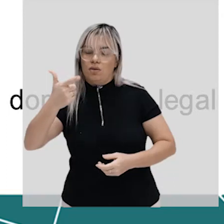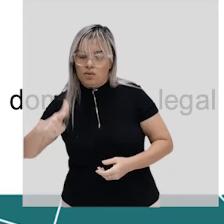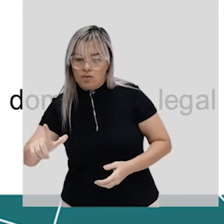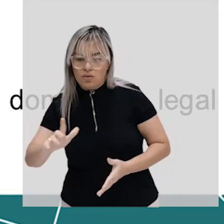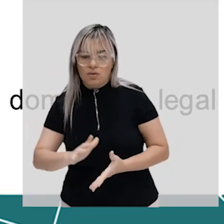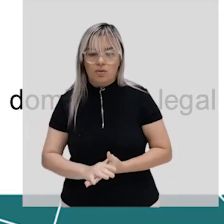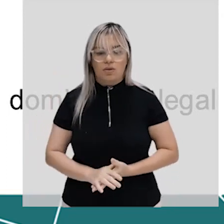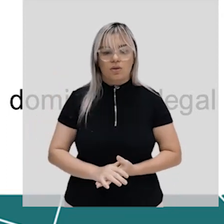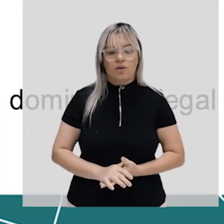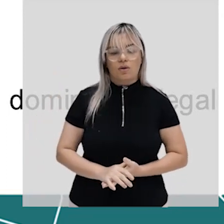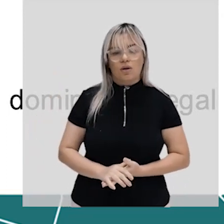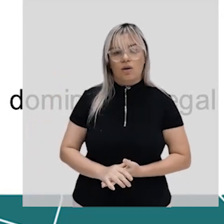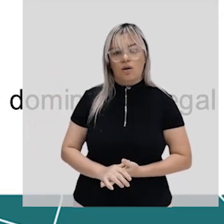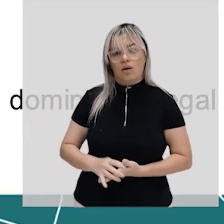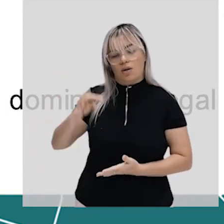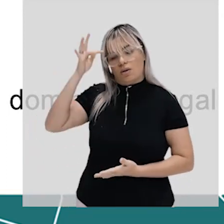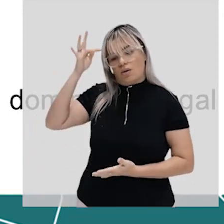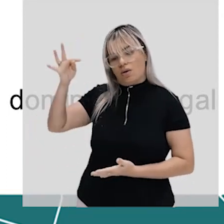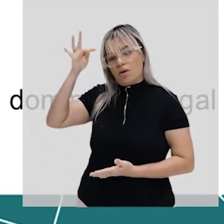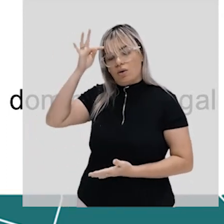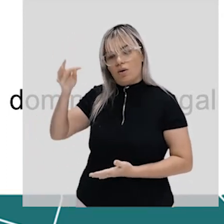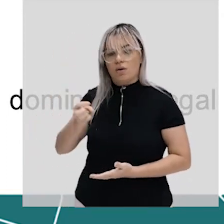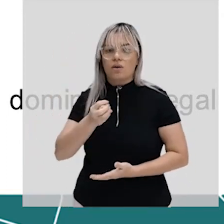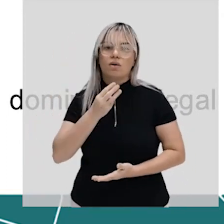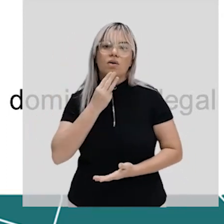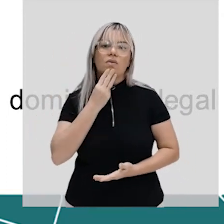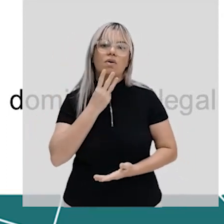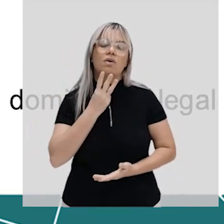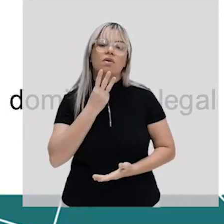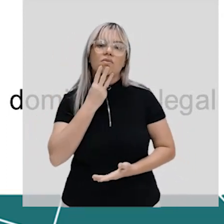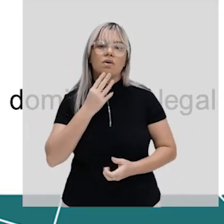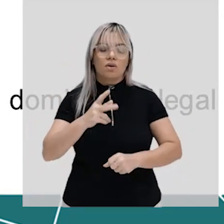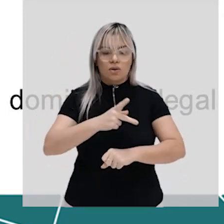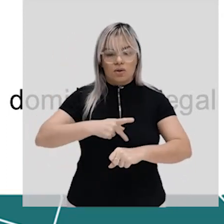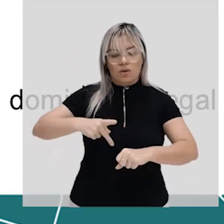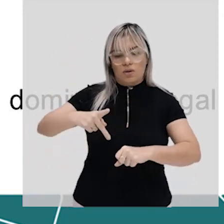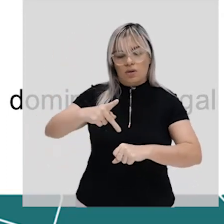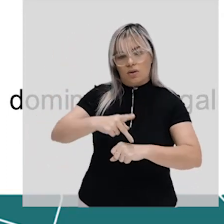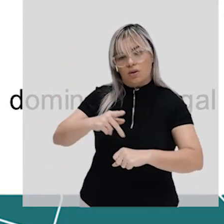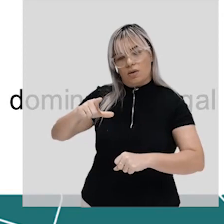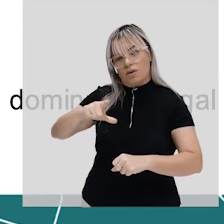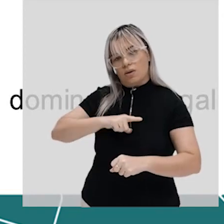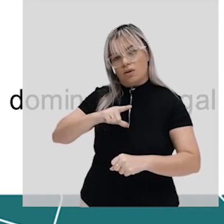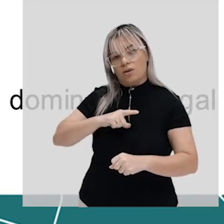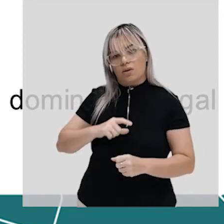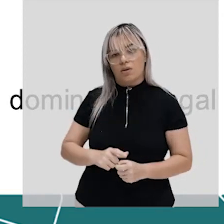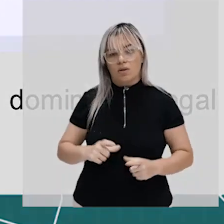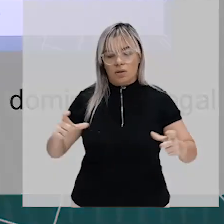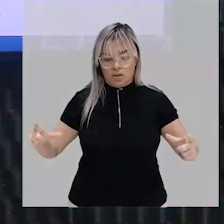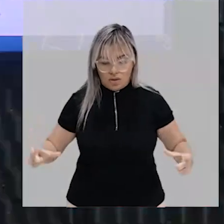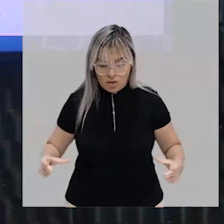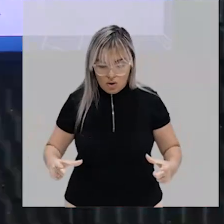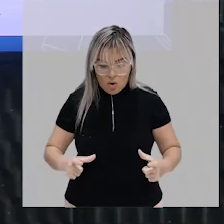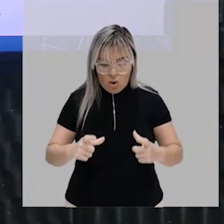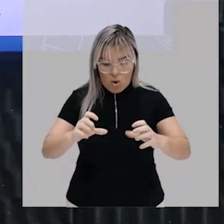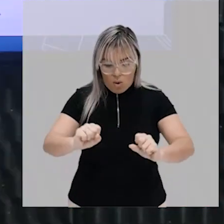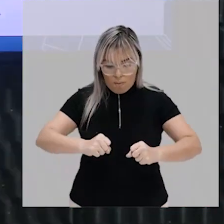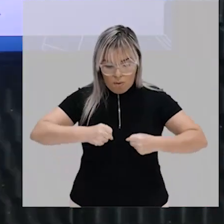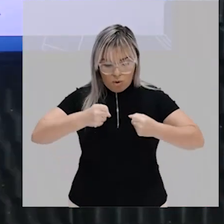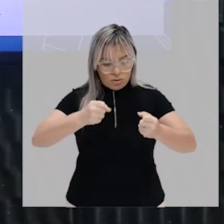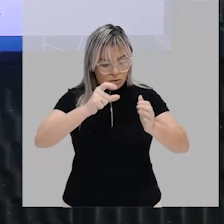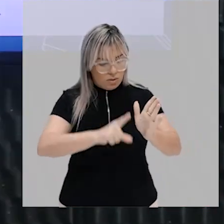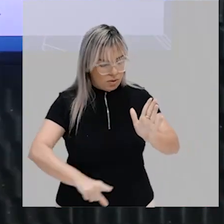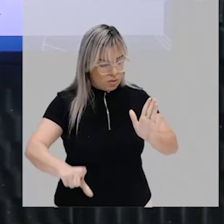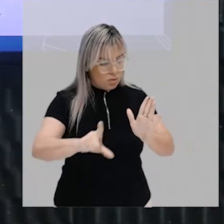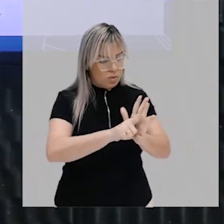segundo Max Weber o Estado detém o monopólio legítimo do uso